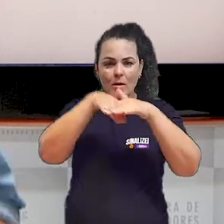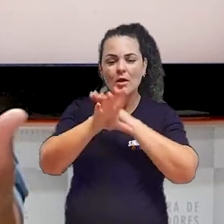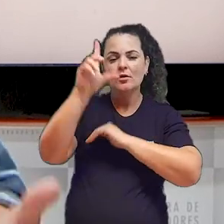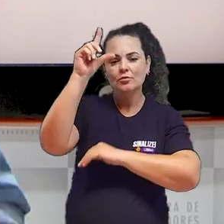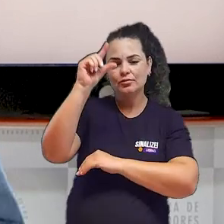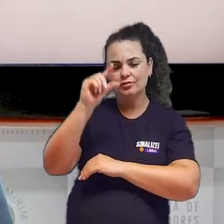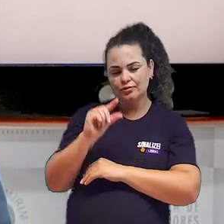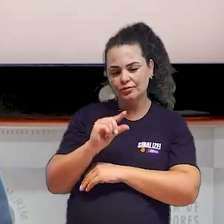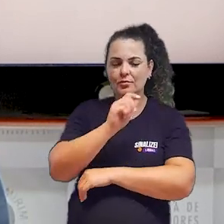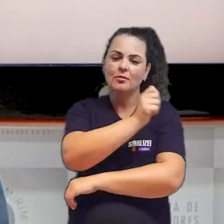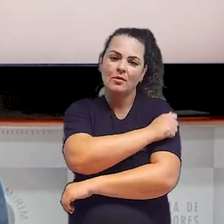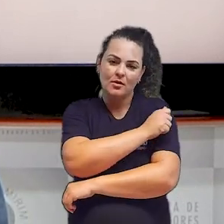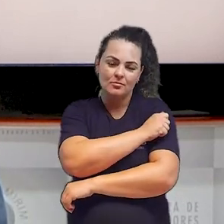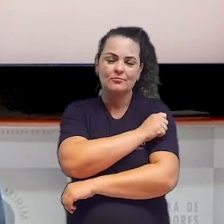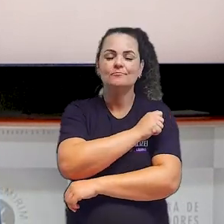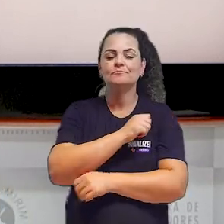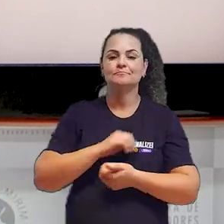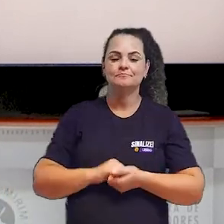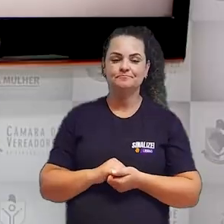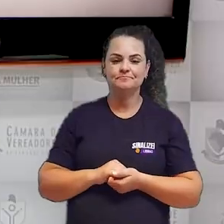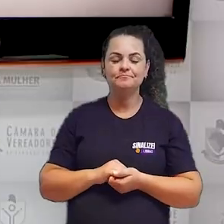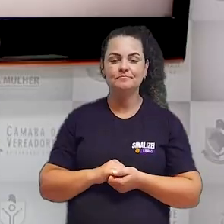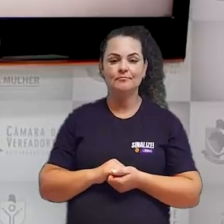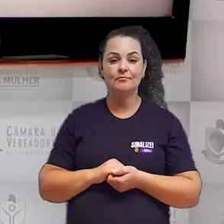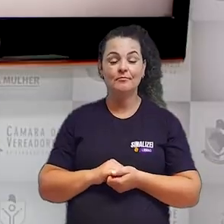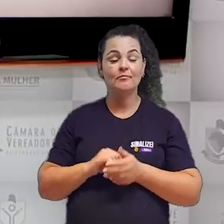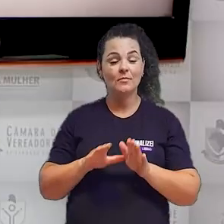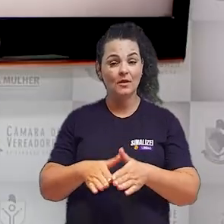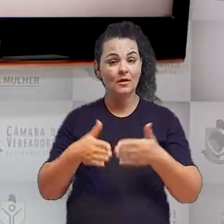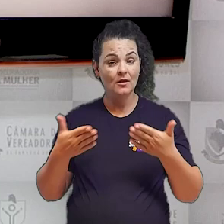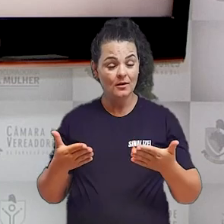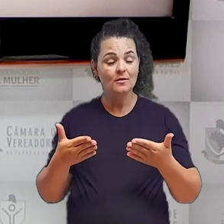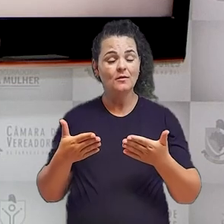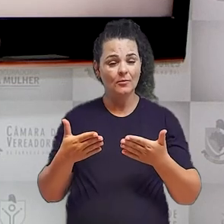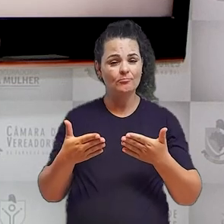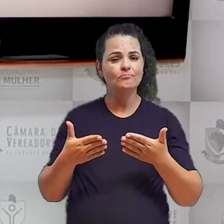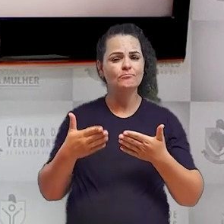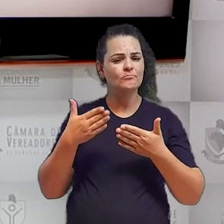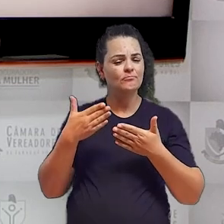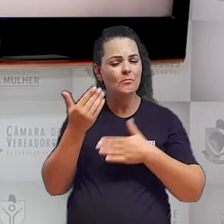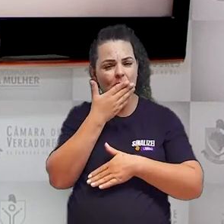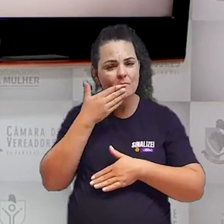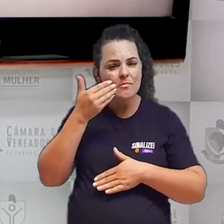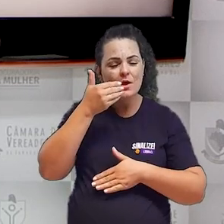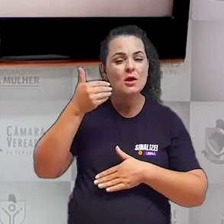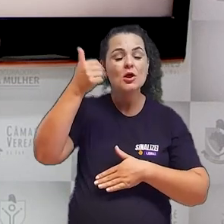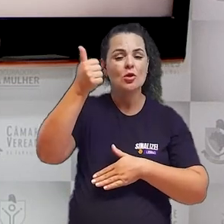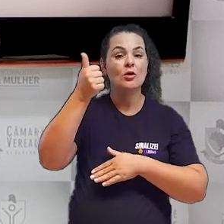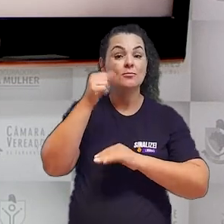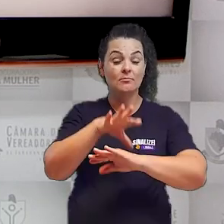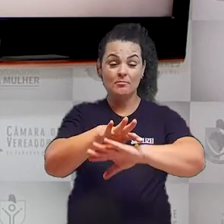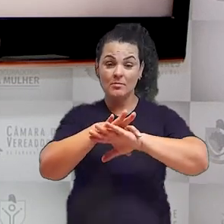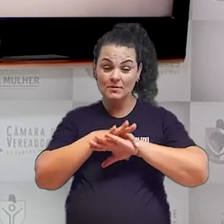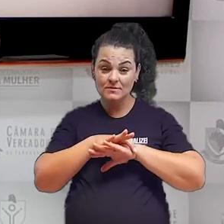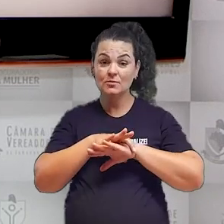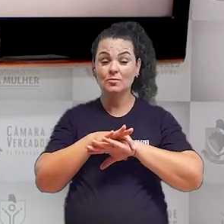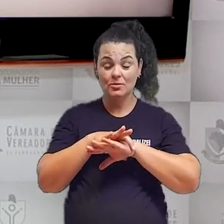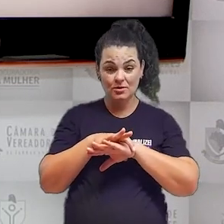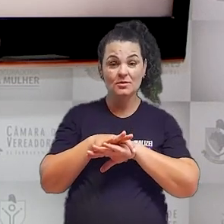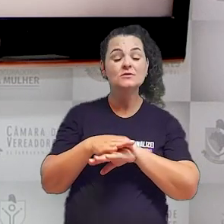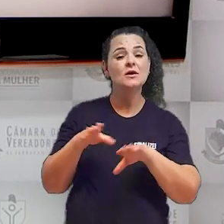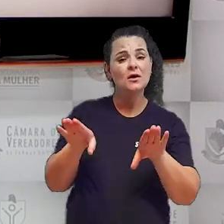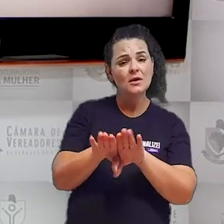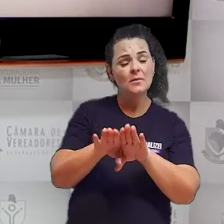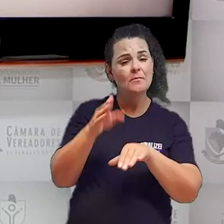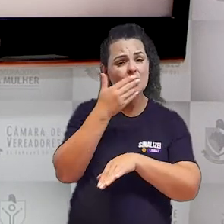alunos devido à quantidade de materiais. Para ele, essa medida não apenas promove uma melhor conservação dos materiais